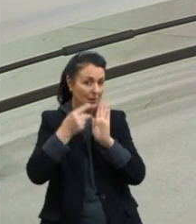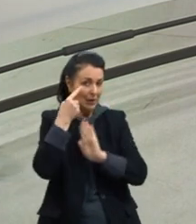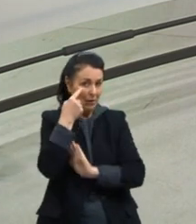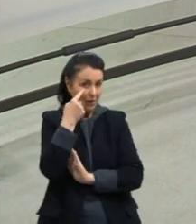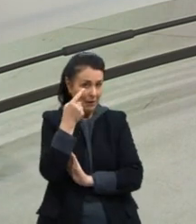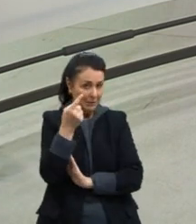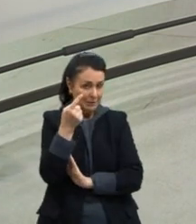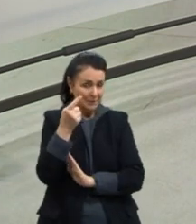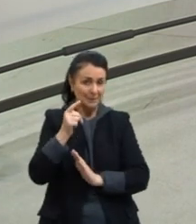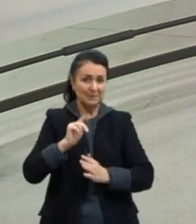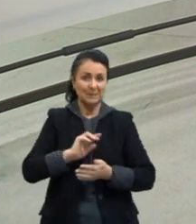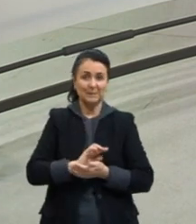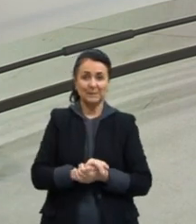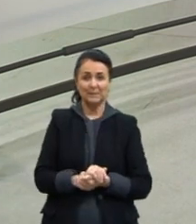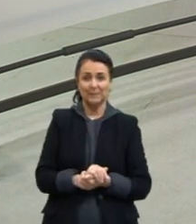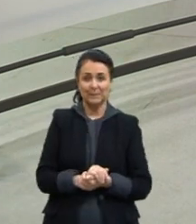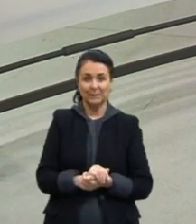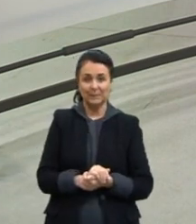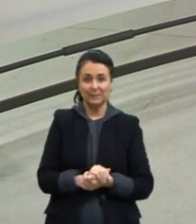o que é.